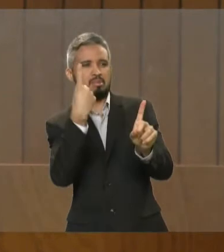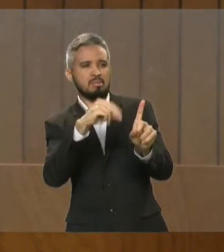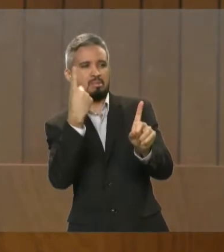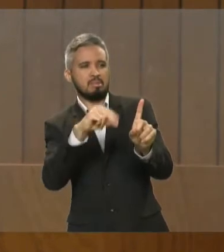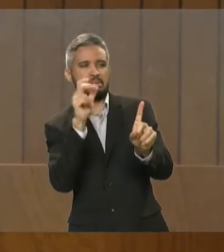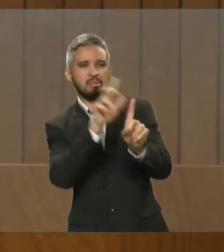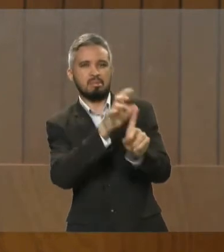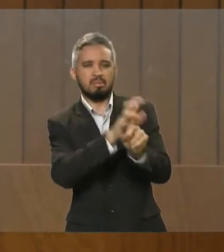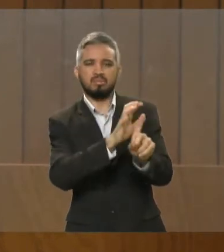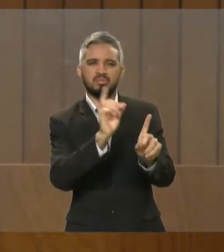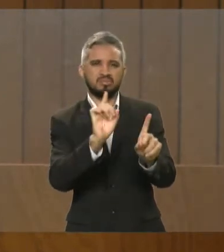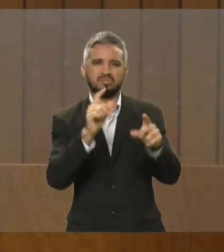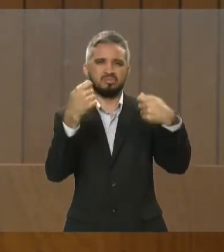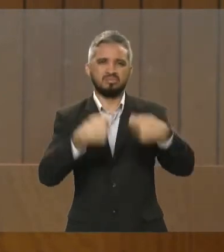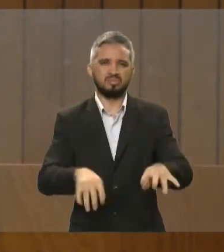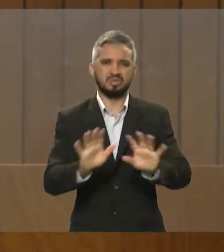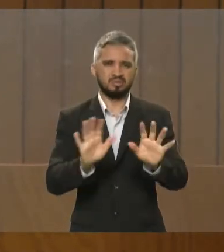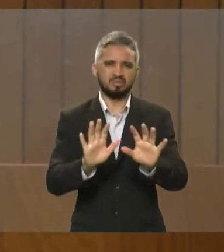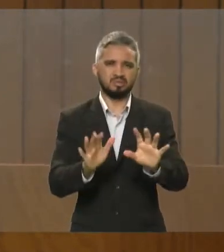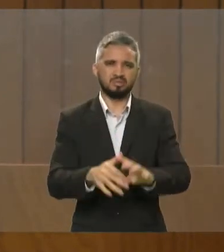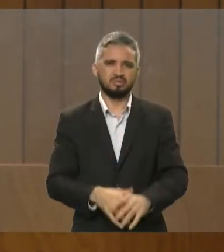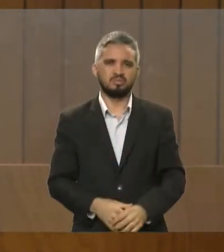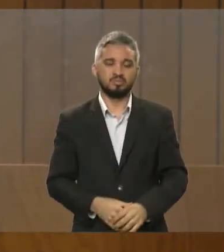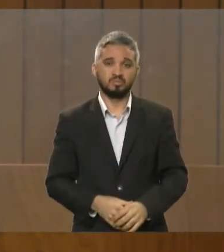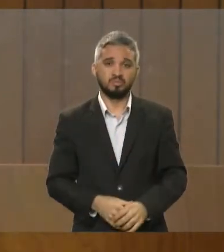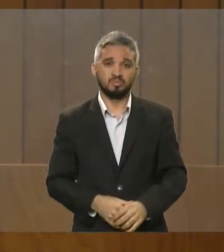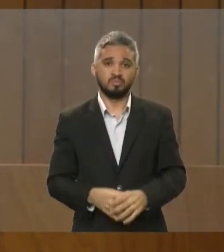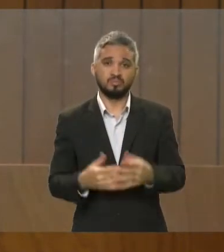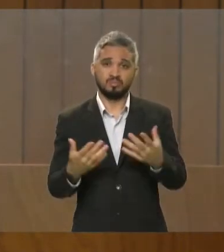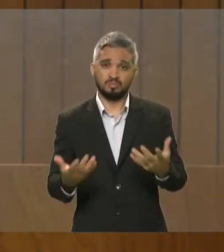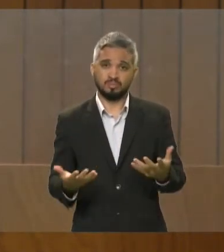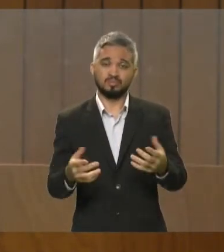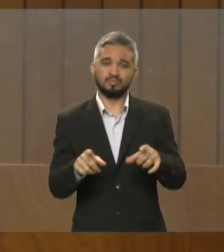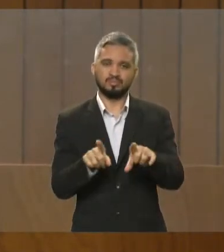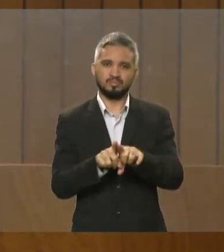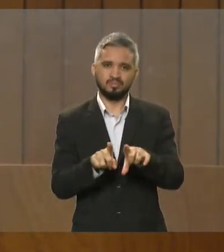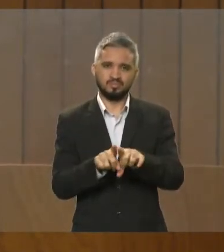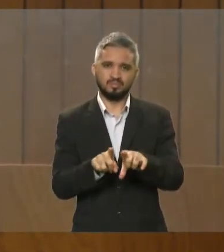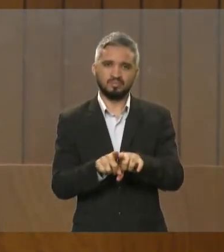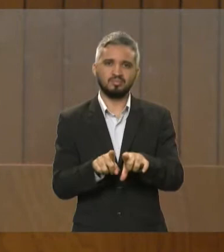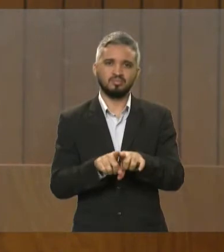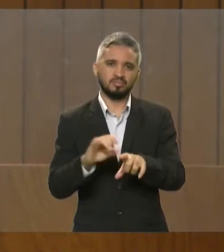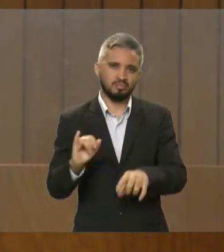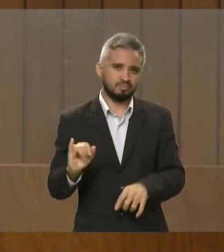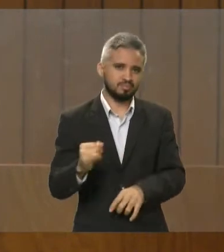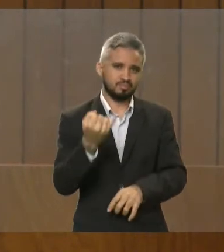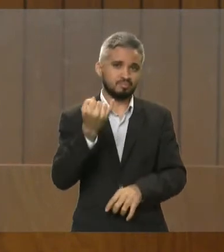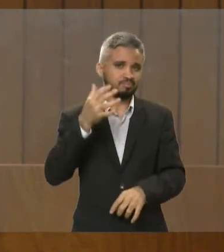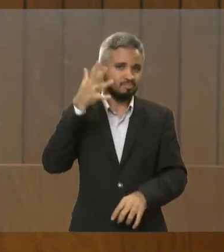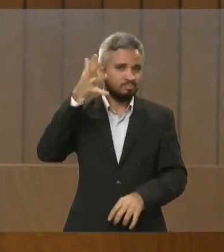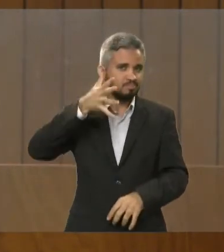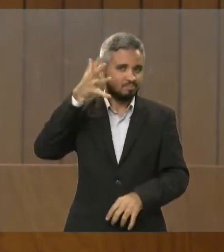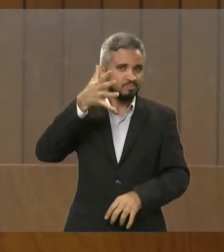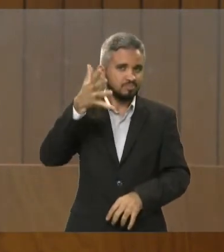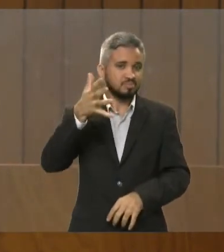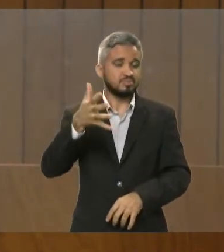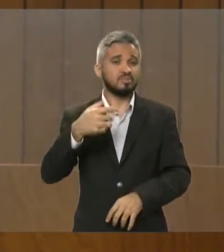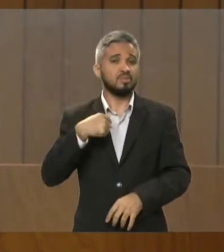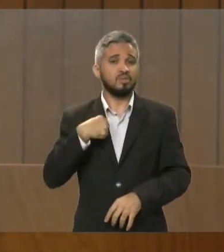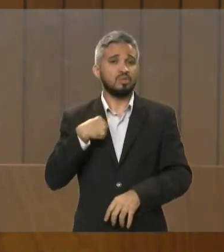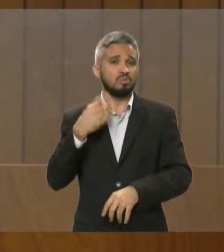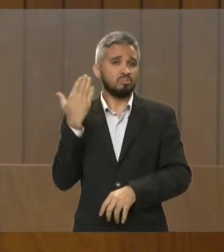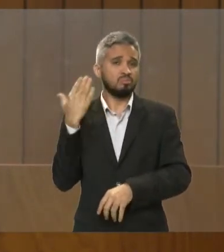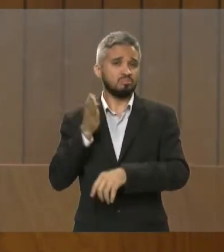Eu também queria aproveitar aqui, para falar da visita que fiz ao Instituto